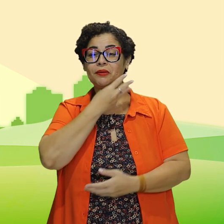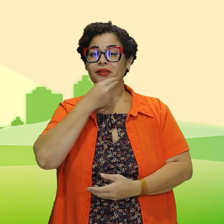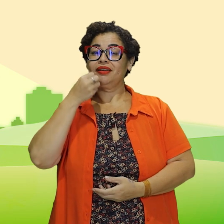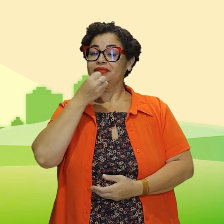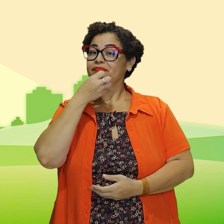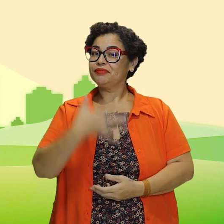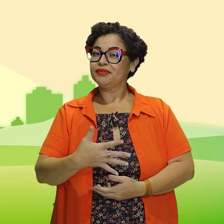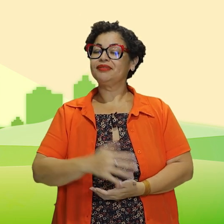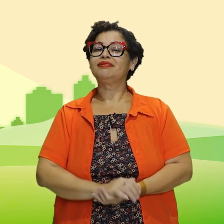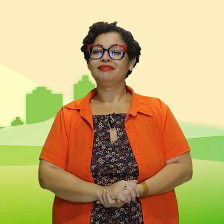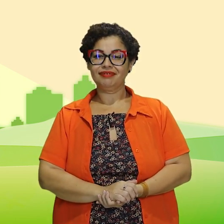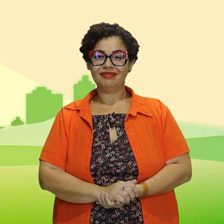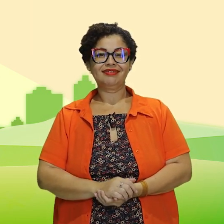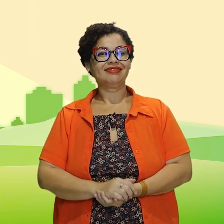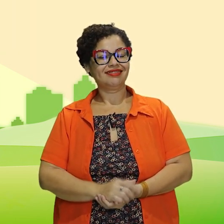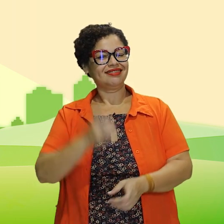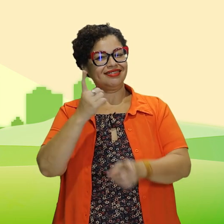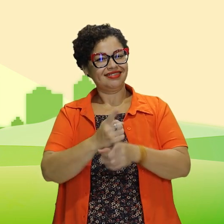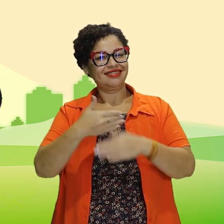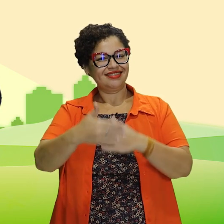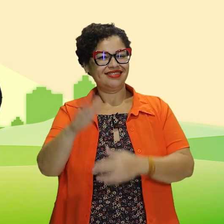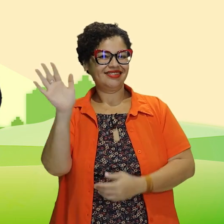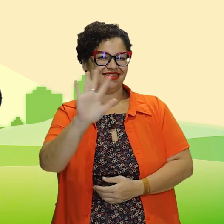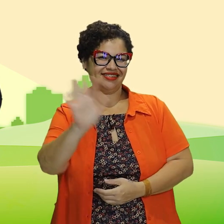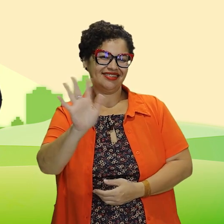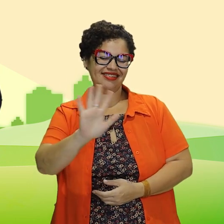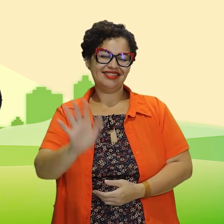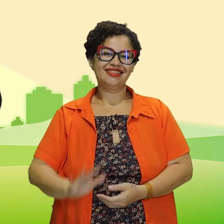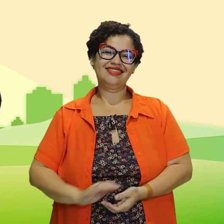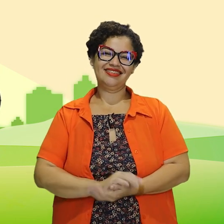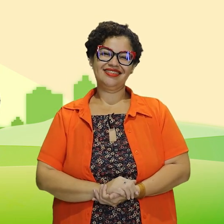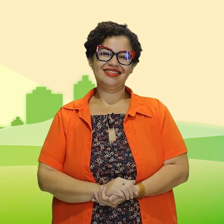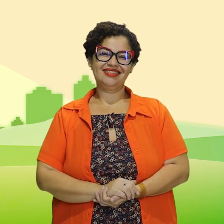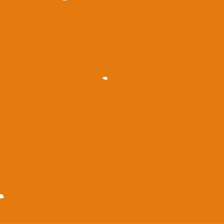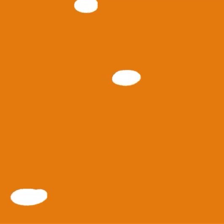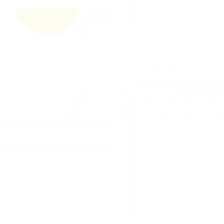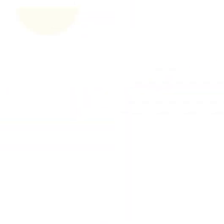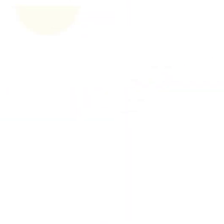de muito boa qualidade. Isso mesmo. Até logo. Tchau, tchau, pessoal.